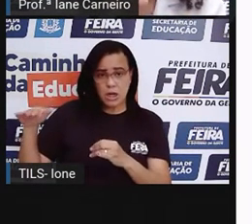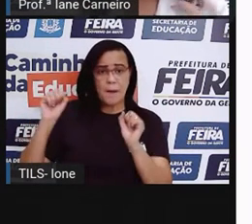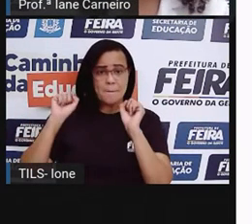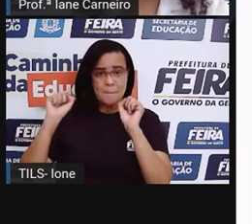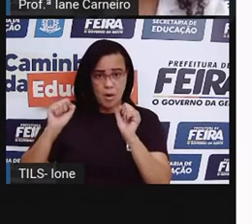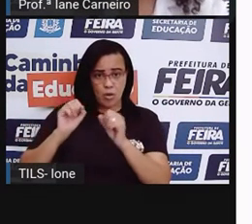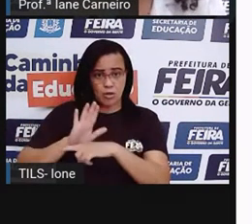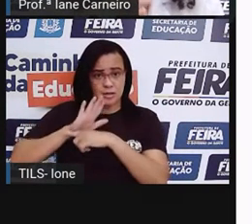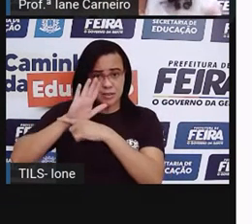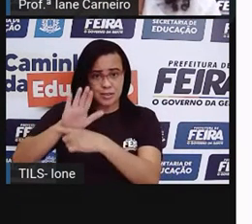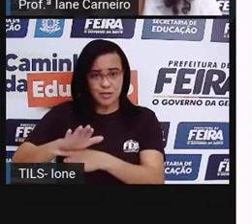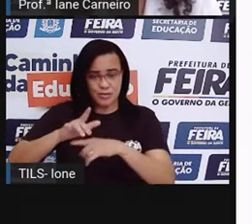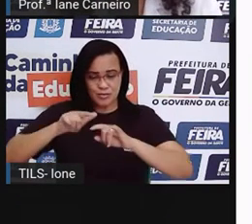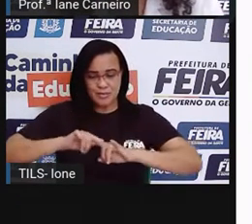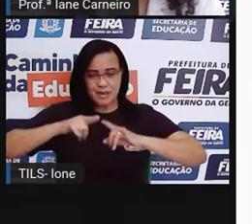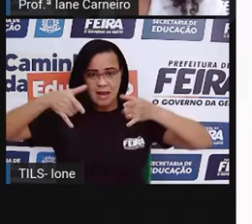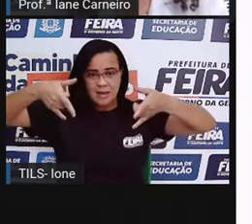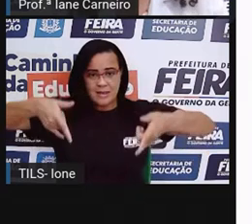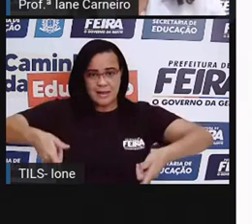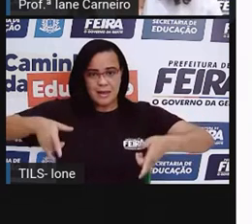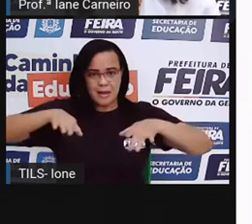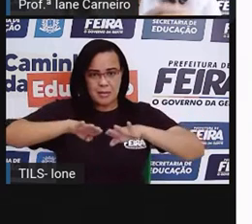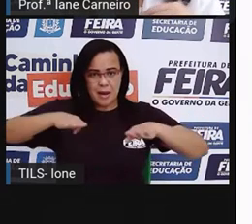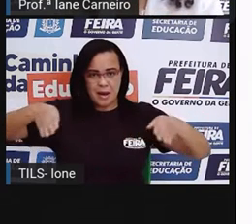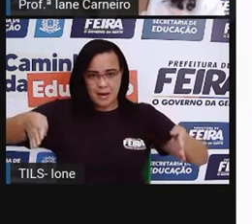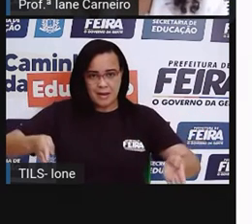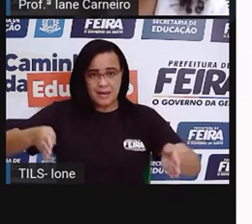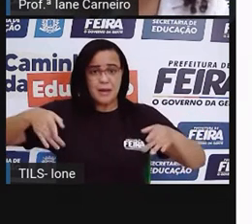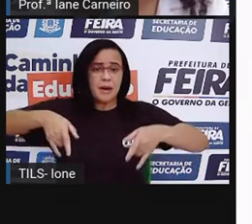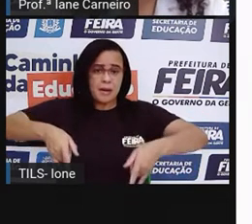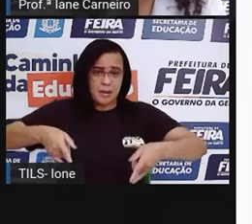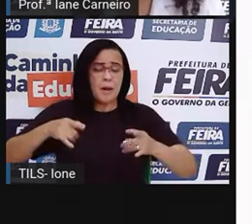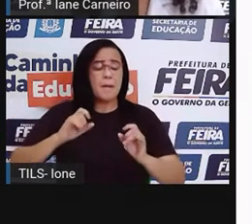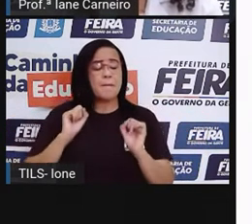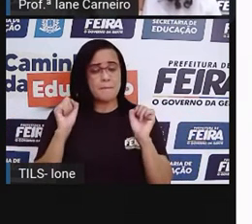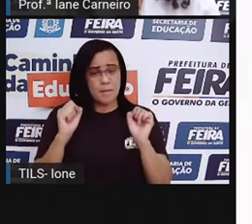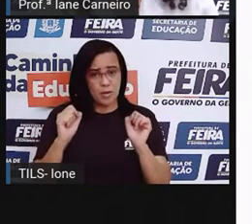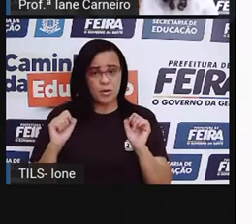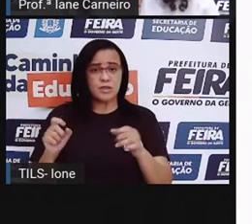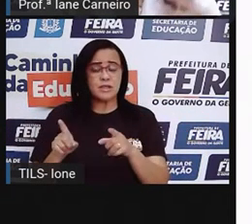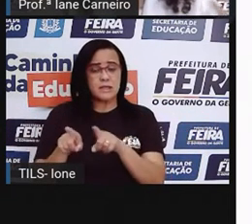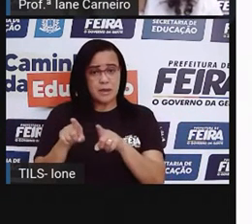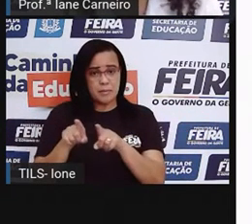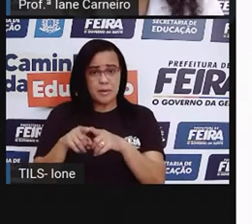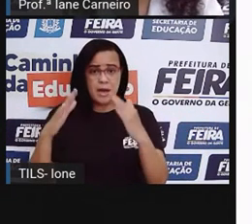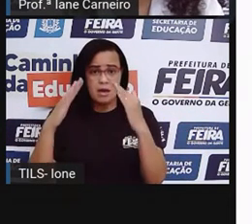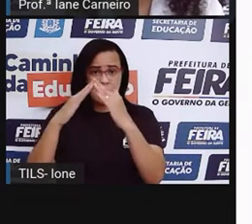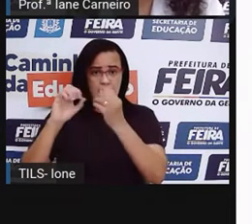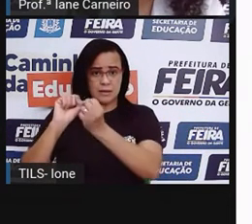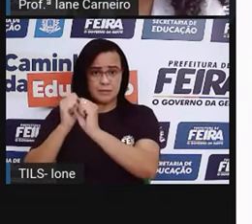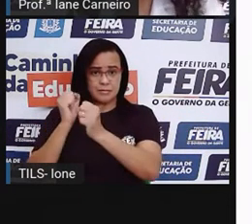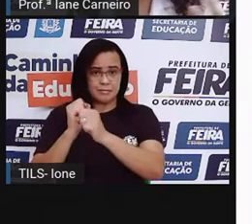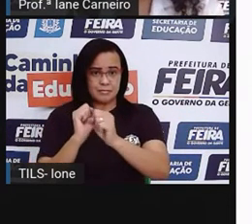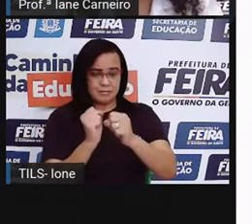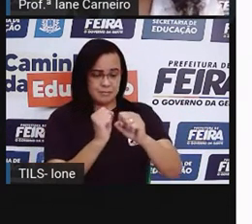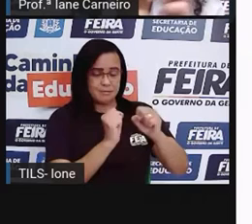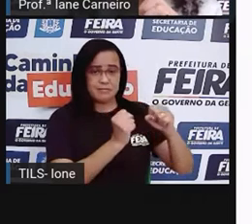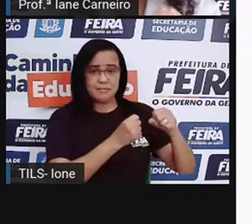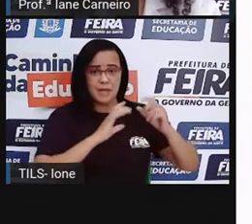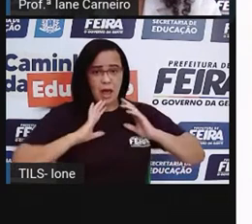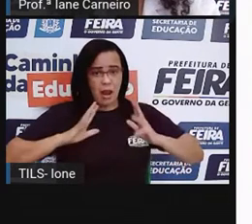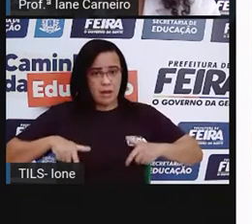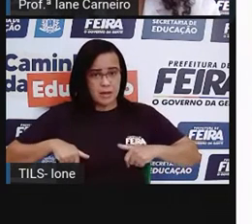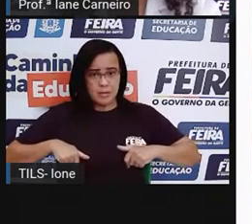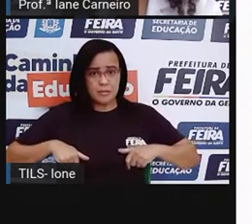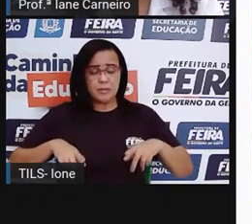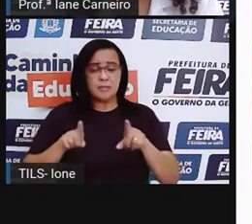Se for de plástico, que não quebre, né? A barrer a casa, a guardar os brinquedos. Então, tem famílias que